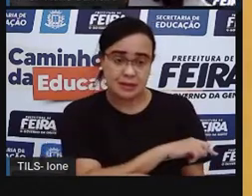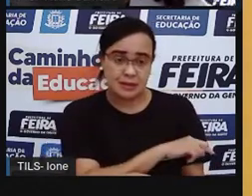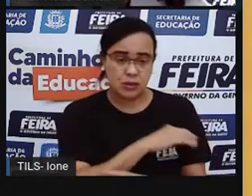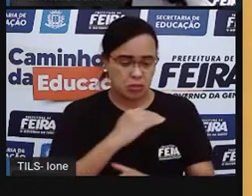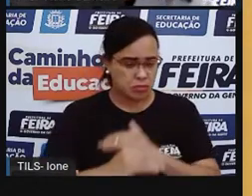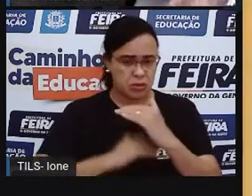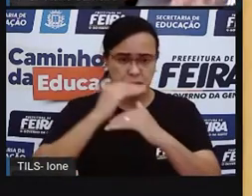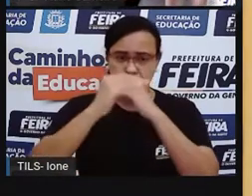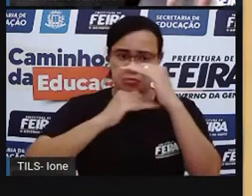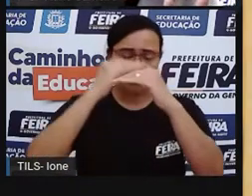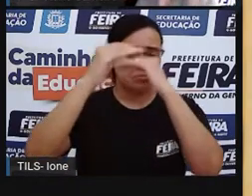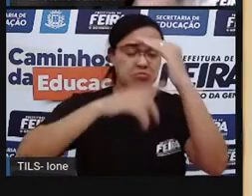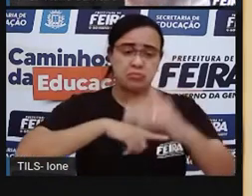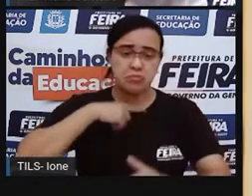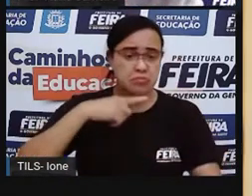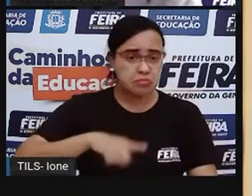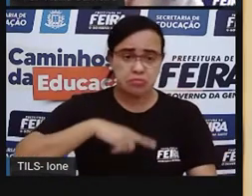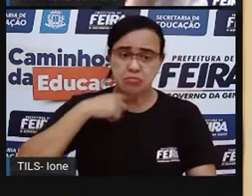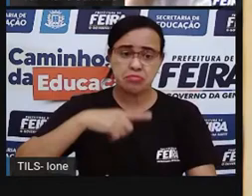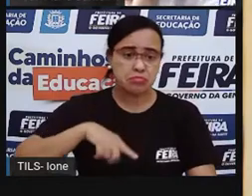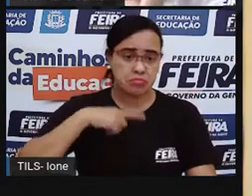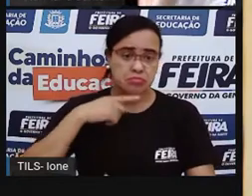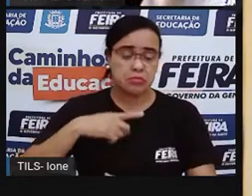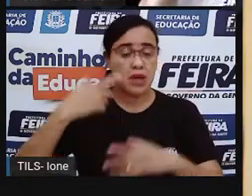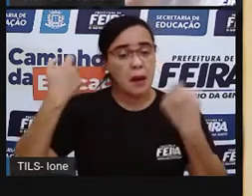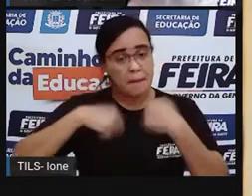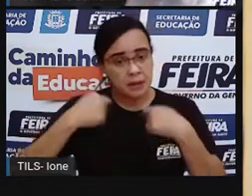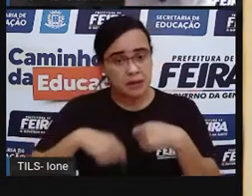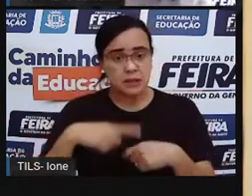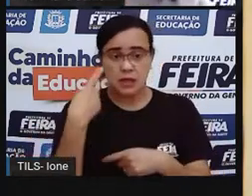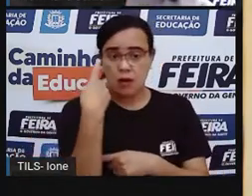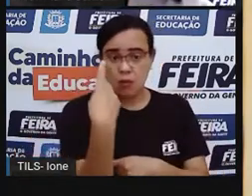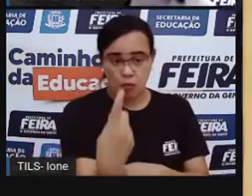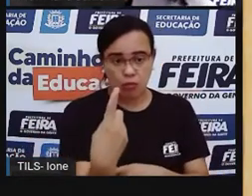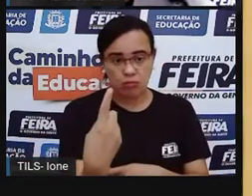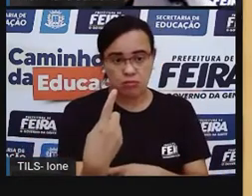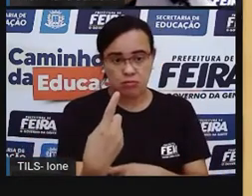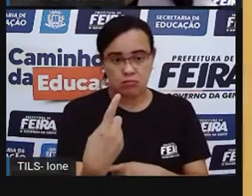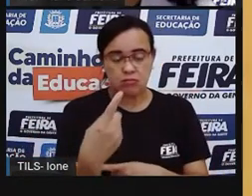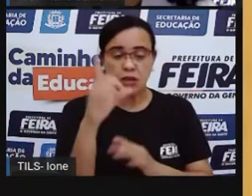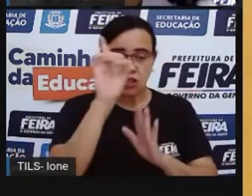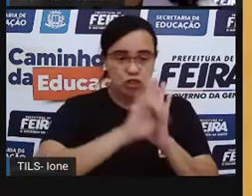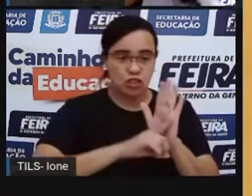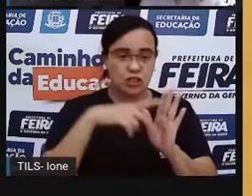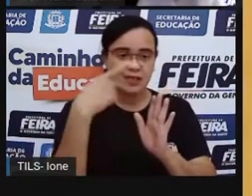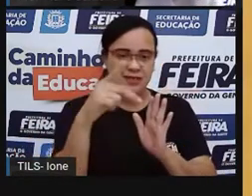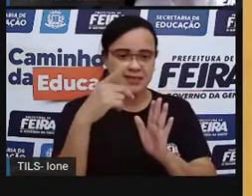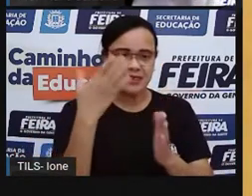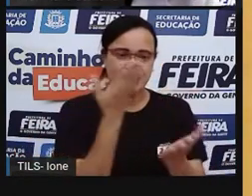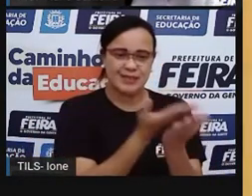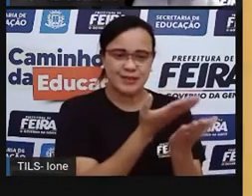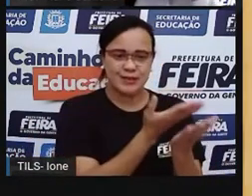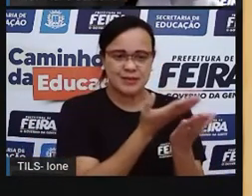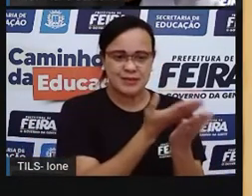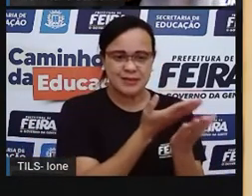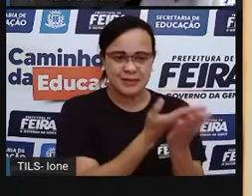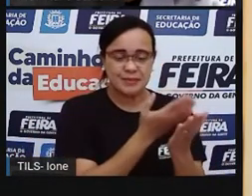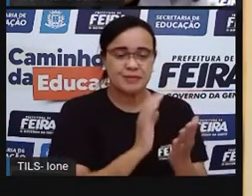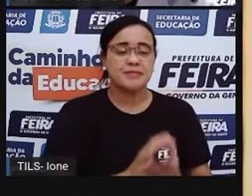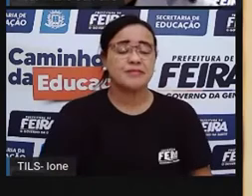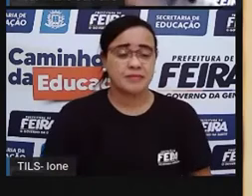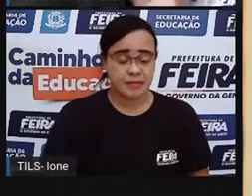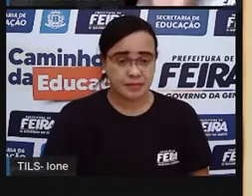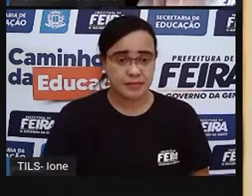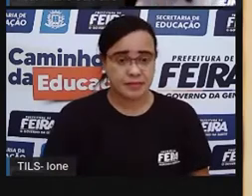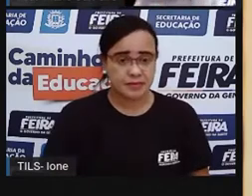Então, lembrando desses dois direitos, a escola e a não trabalhar. E aí, lembrando, né? O livro